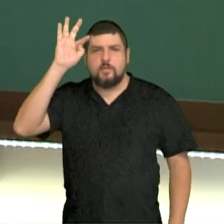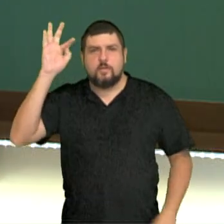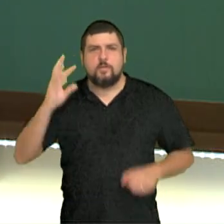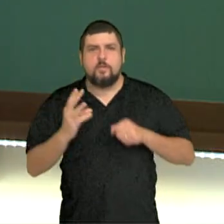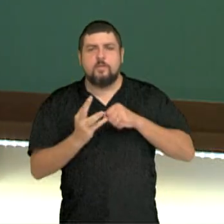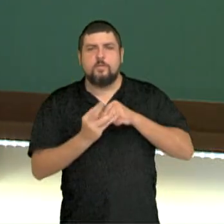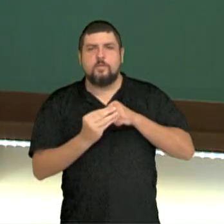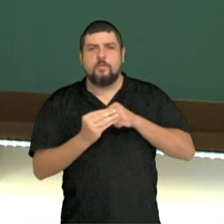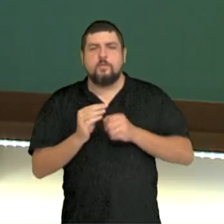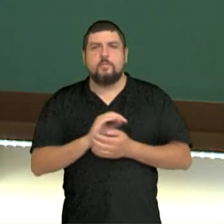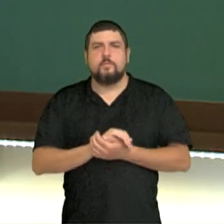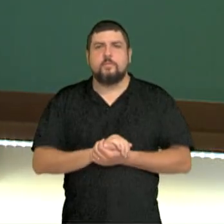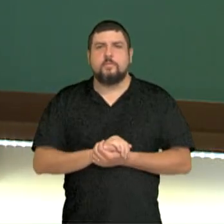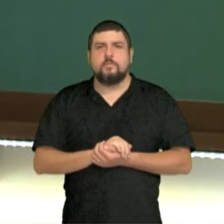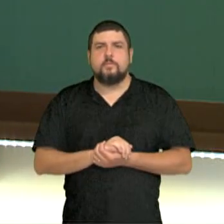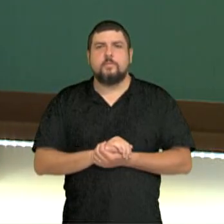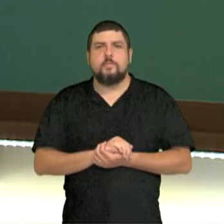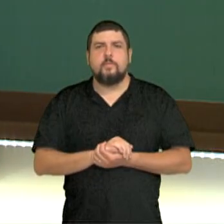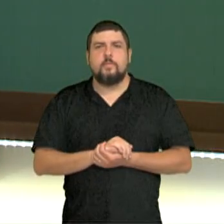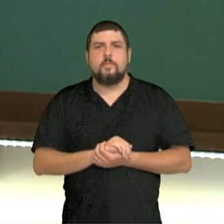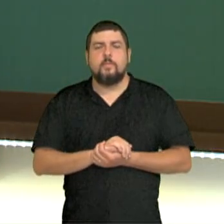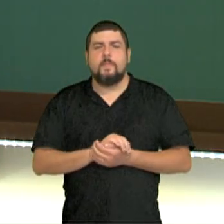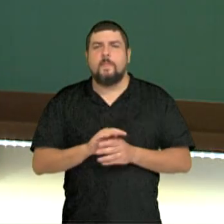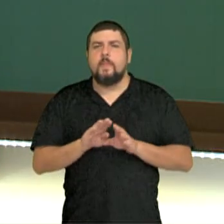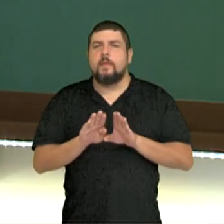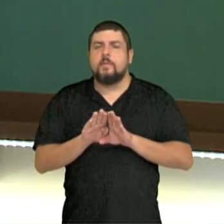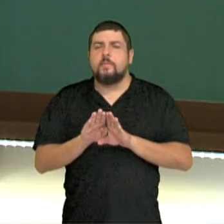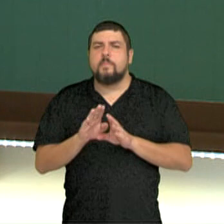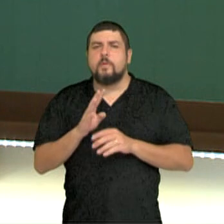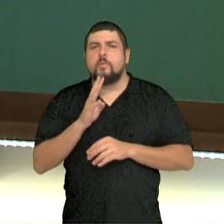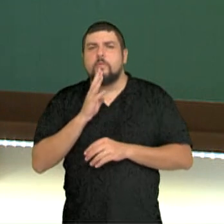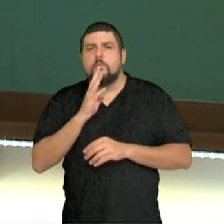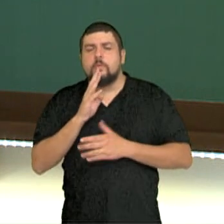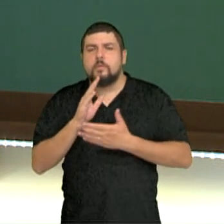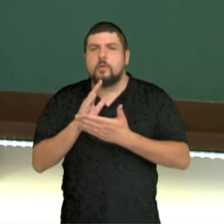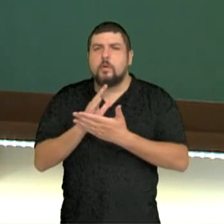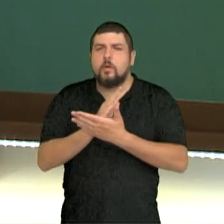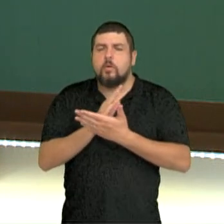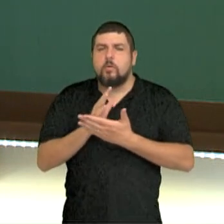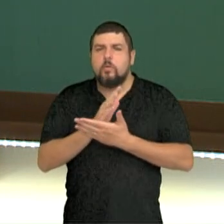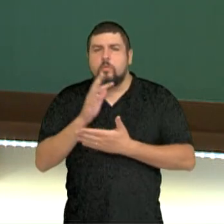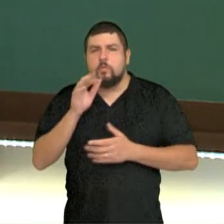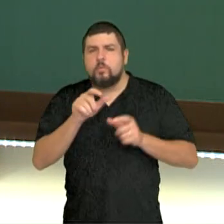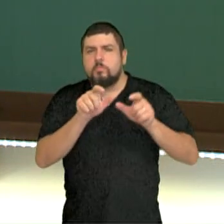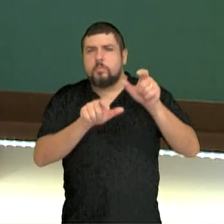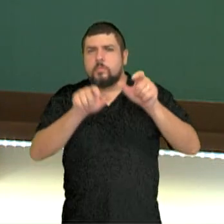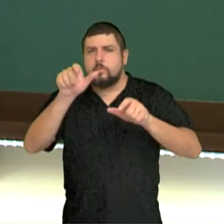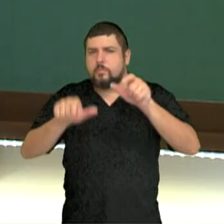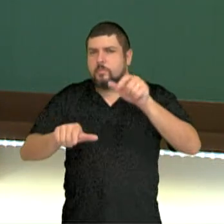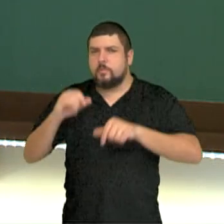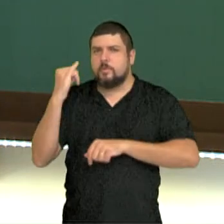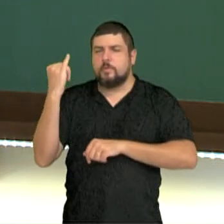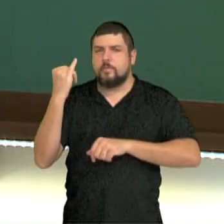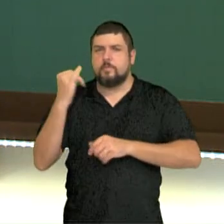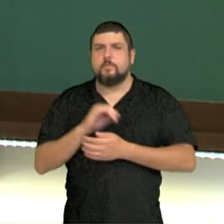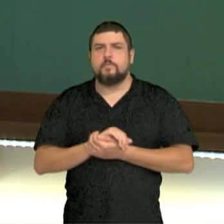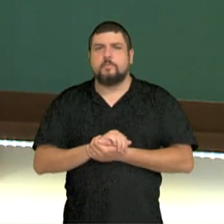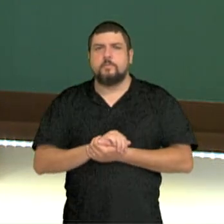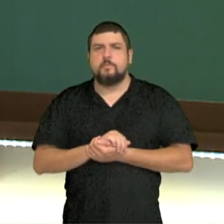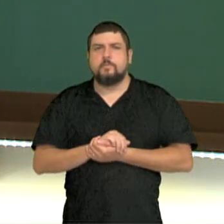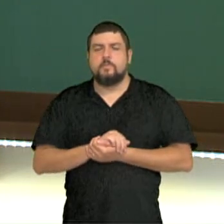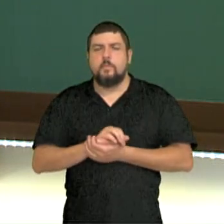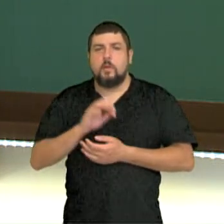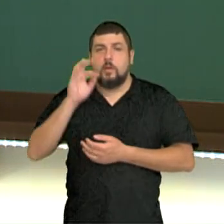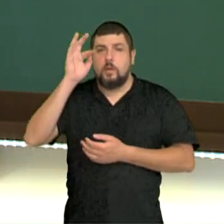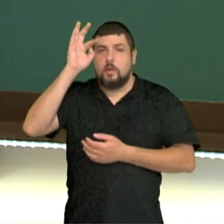olhar um pouquinho para alguns filósofos que são importantes para a teoria do conhecimento. A teoria do